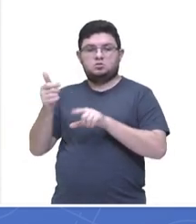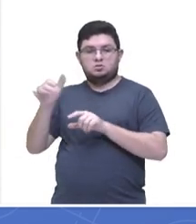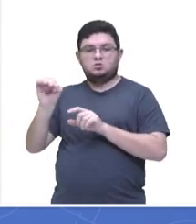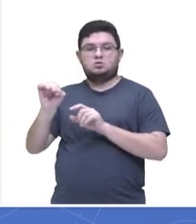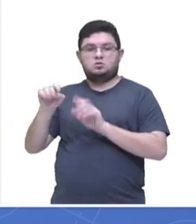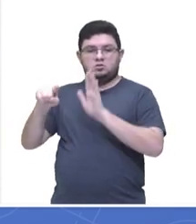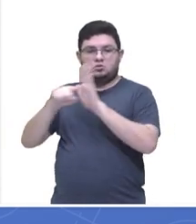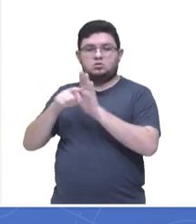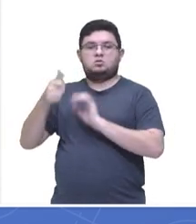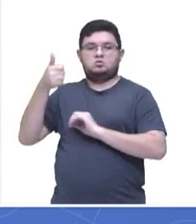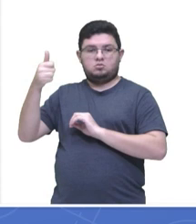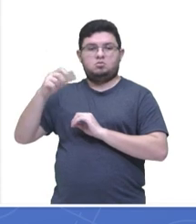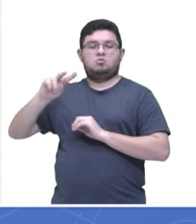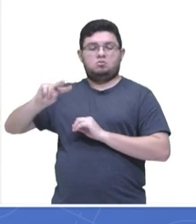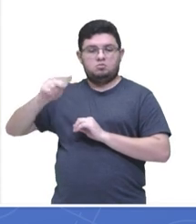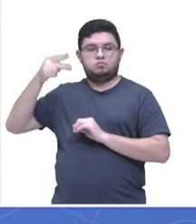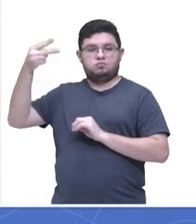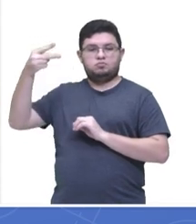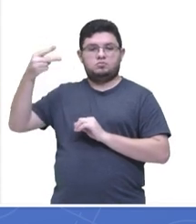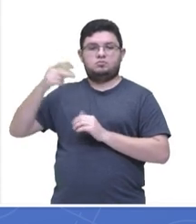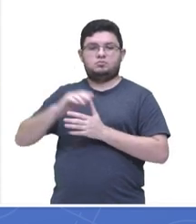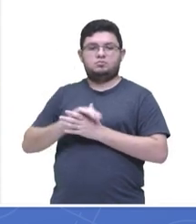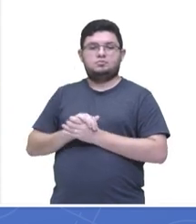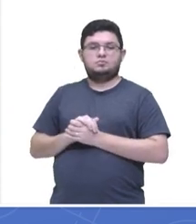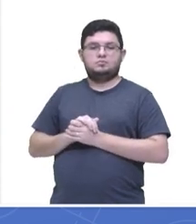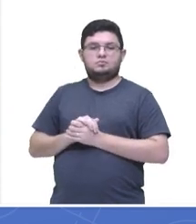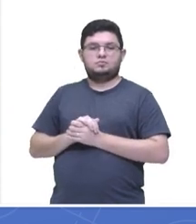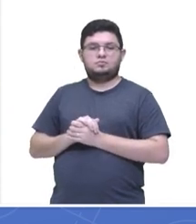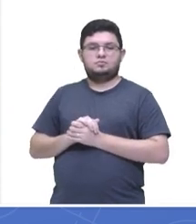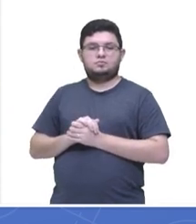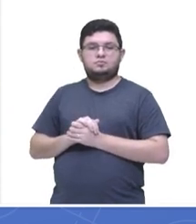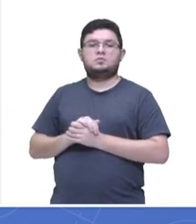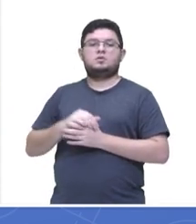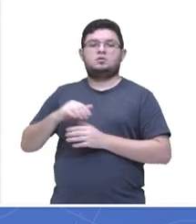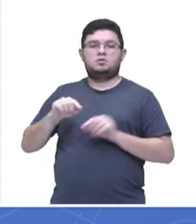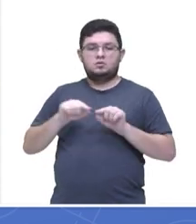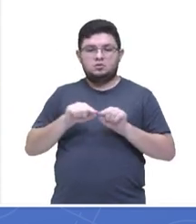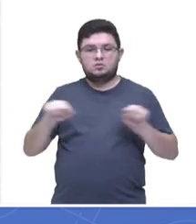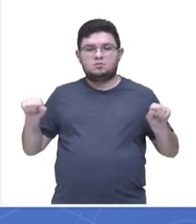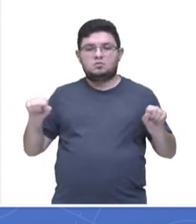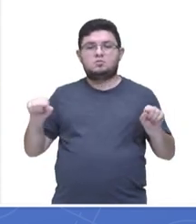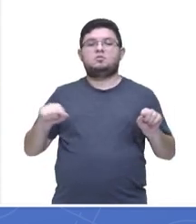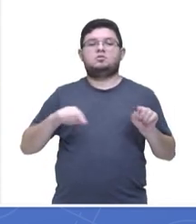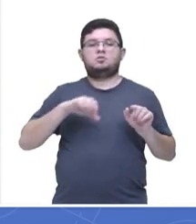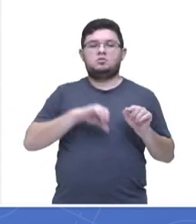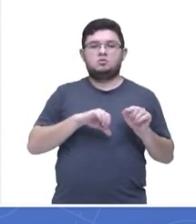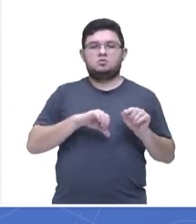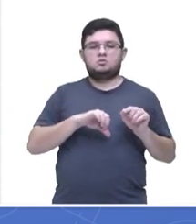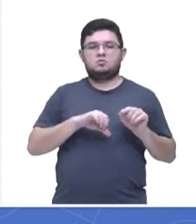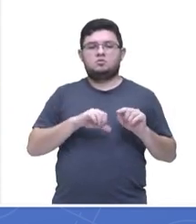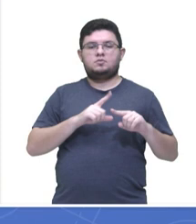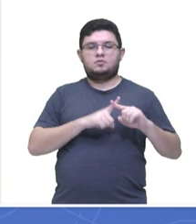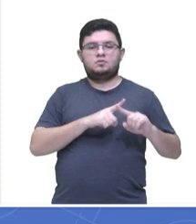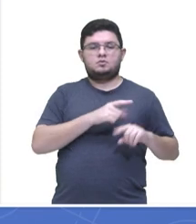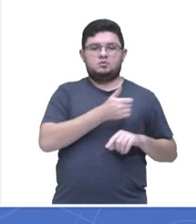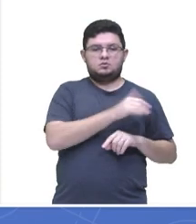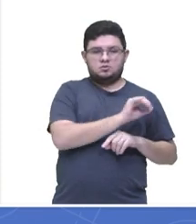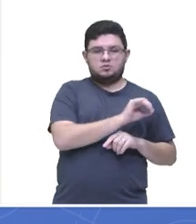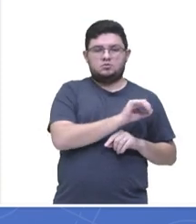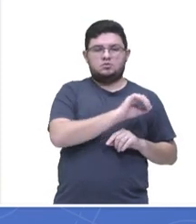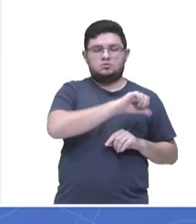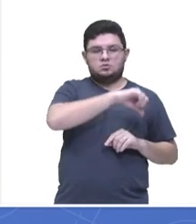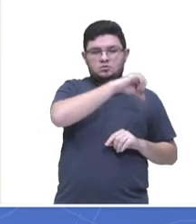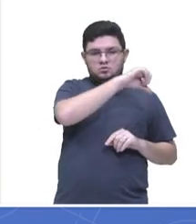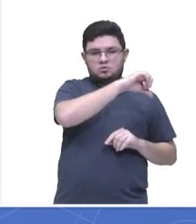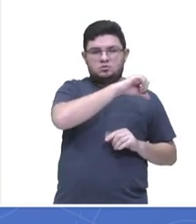quadrado, são os dois, não cometa esse erro. Sobre, 9 vezes 10⁹. Vamos continuar a nossa conta. Está